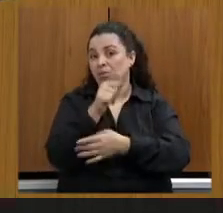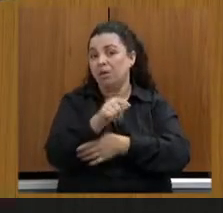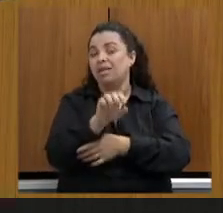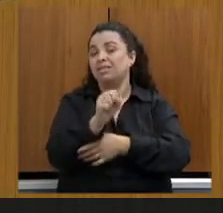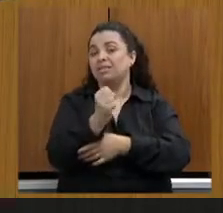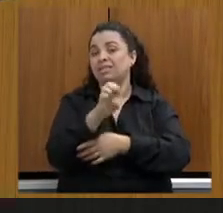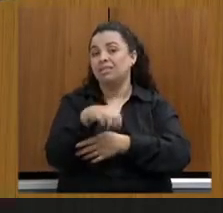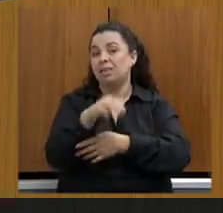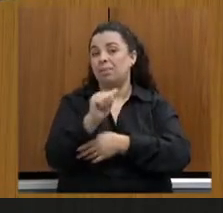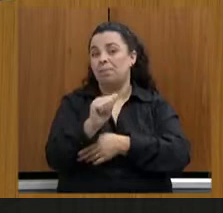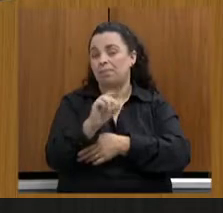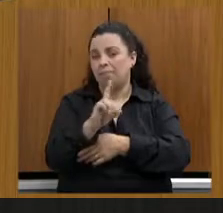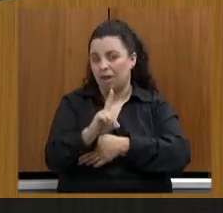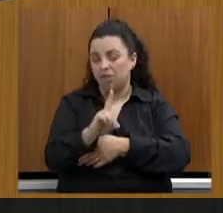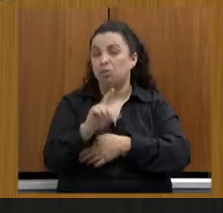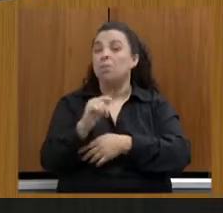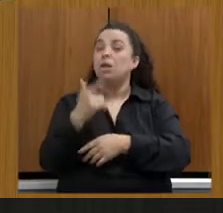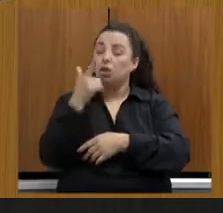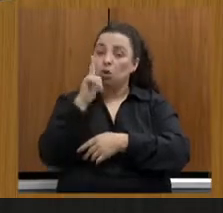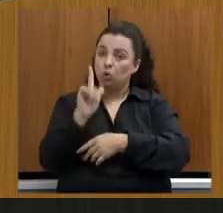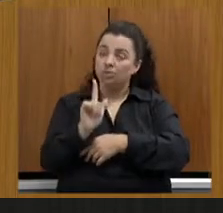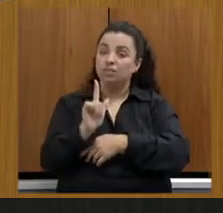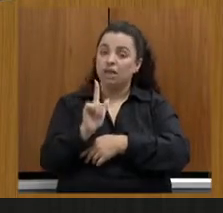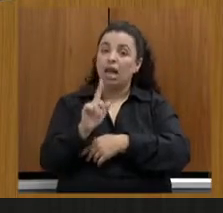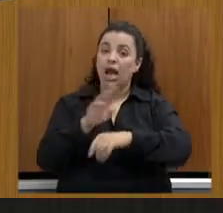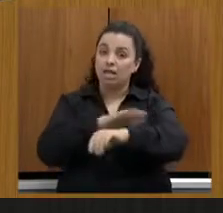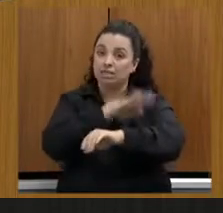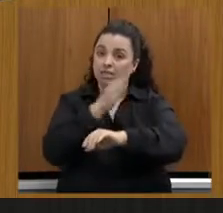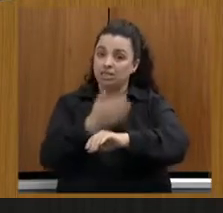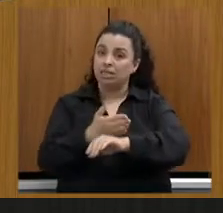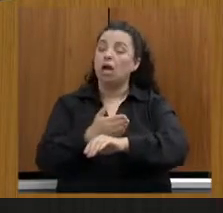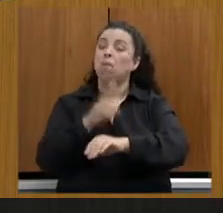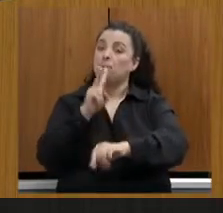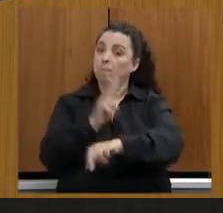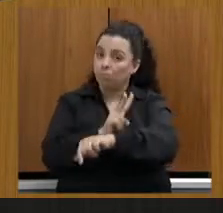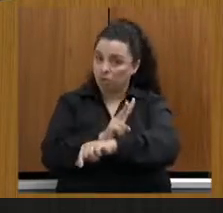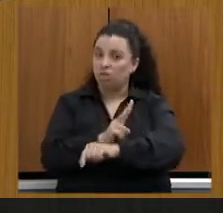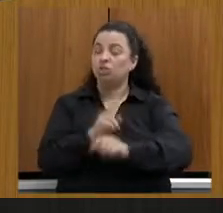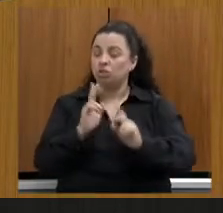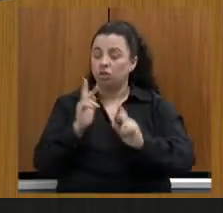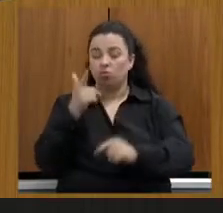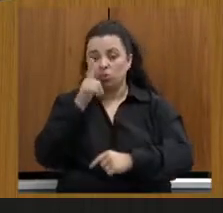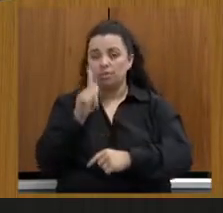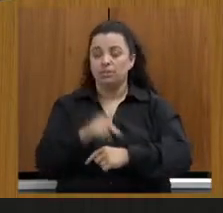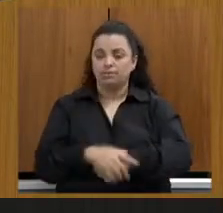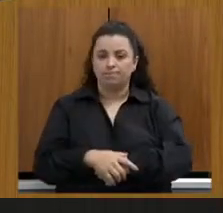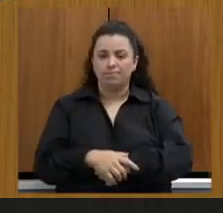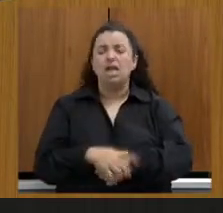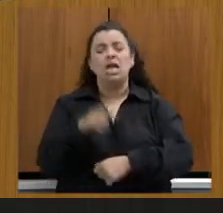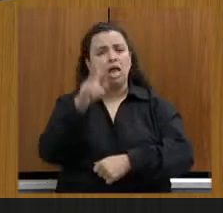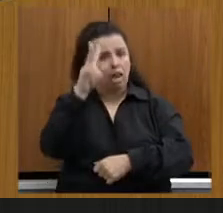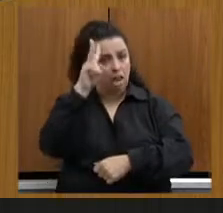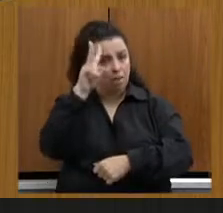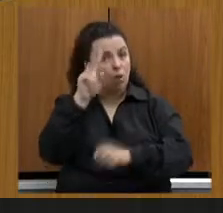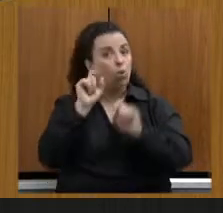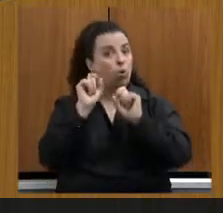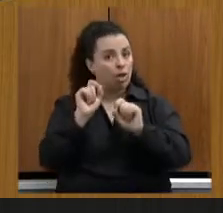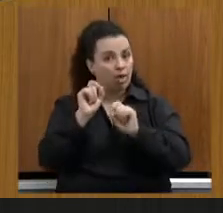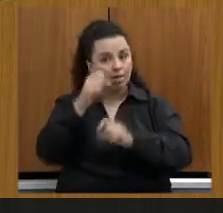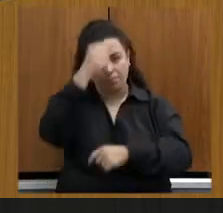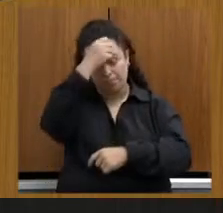dar sequência à proteção da Serra do Curral. Lembrando que o município de Belo Horizonte pediu para